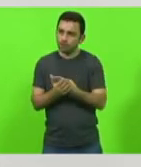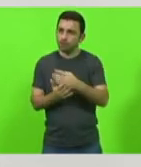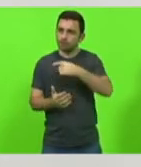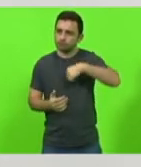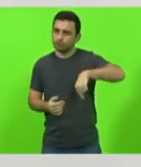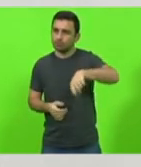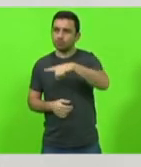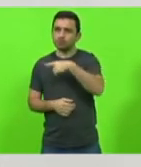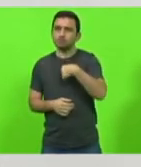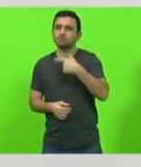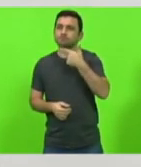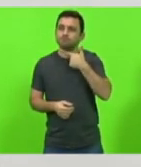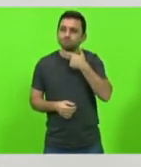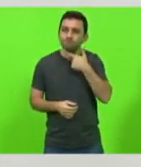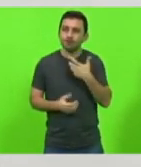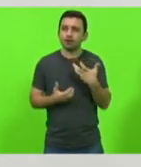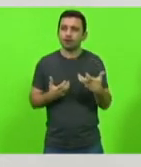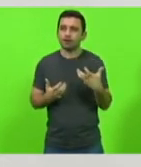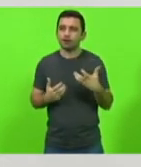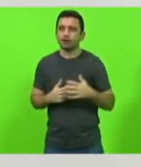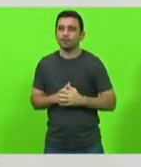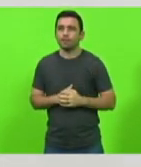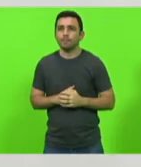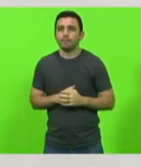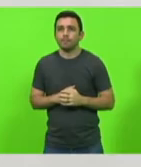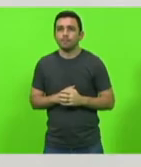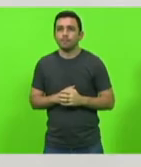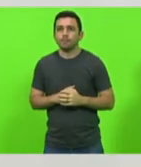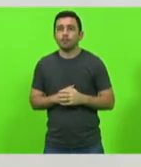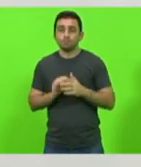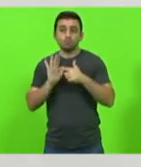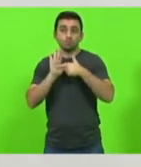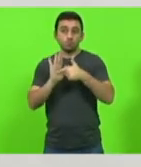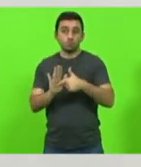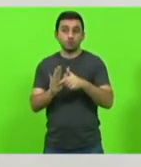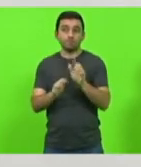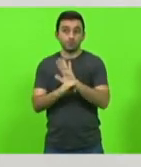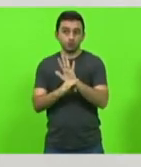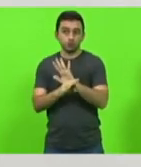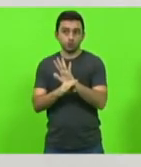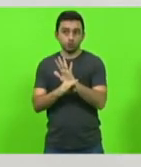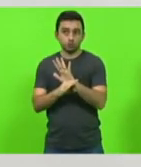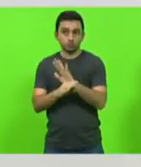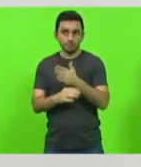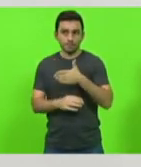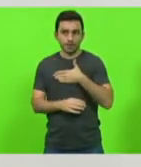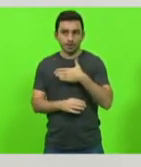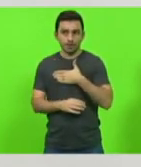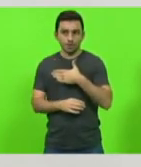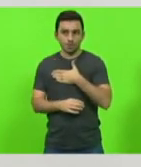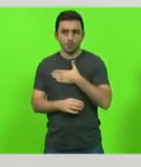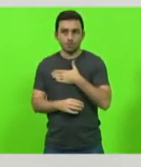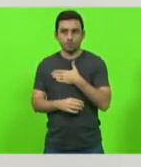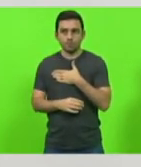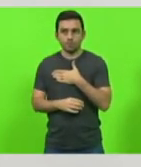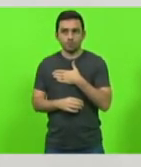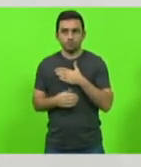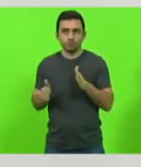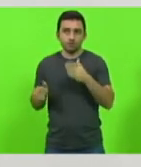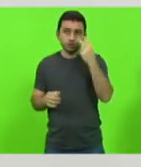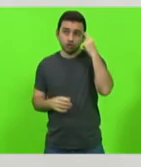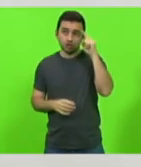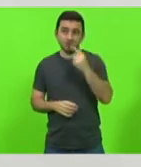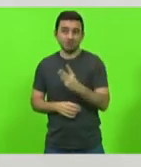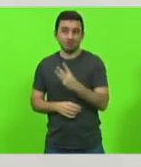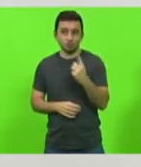e vontades em cima da nossa figura eu quero mostrar um videozinho meu dessa tribuna no dia 31